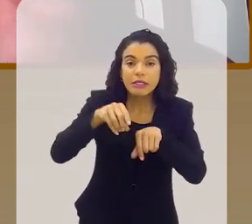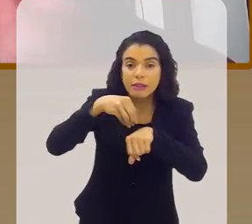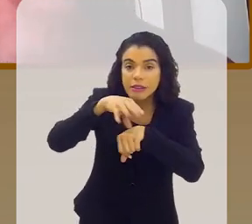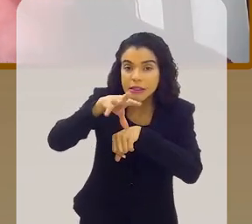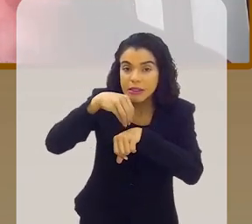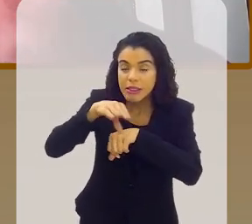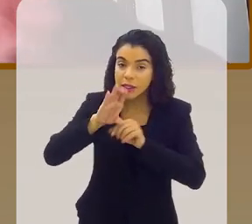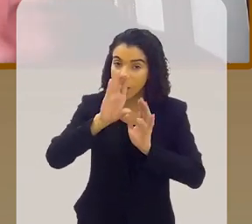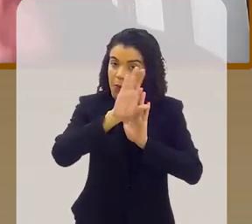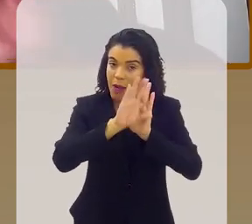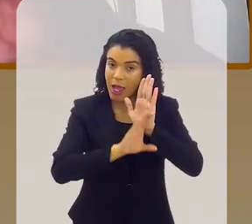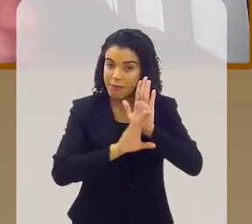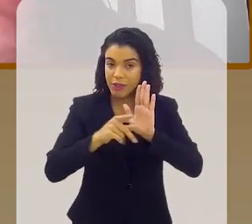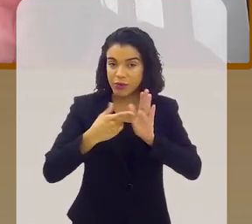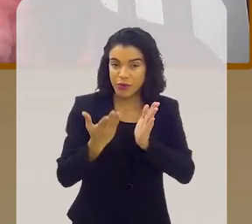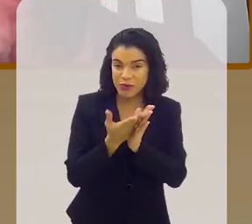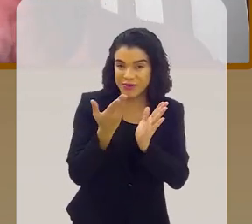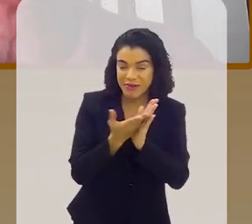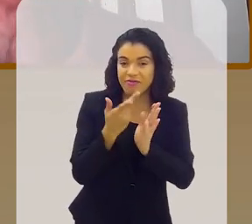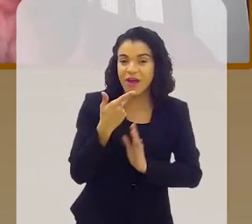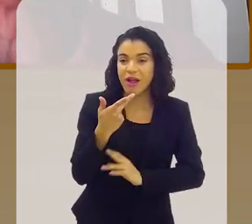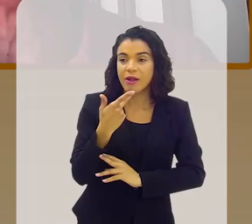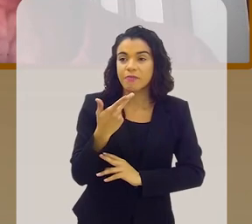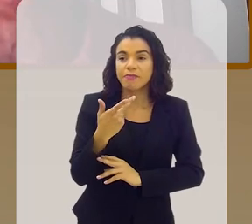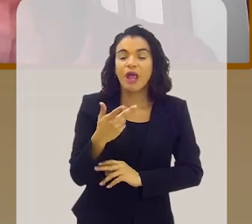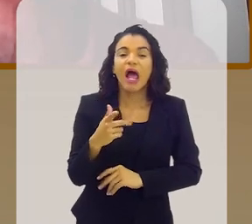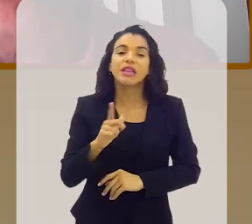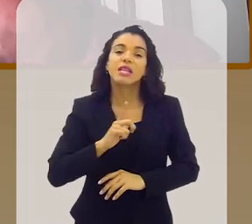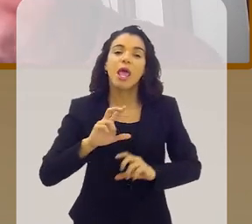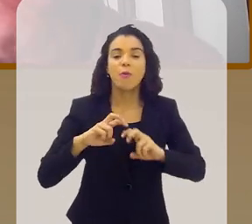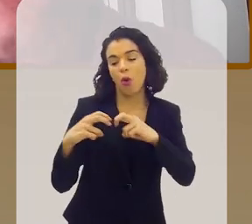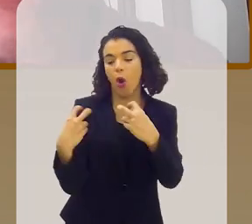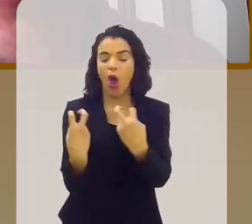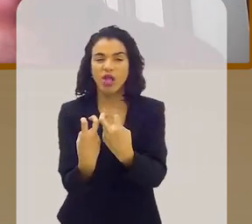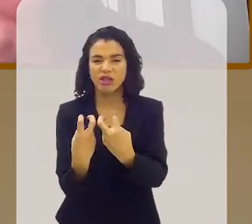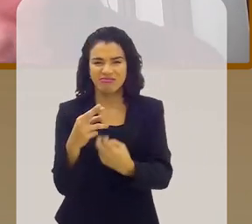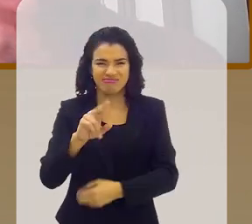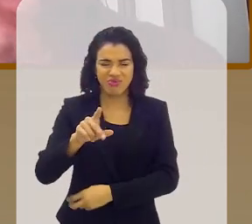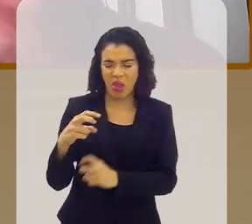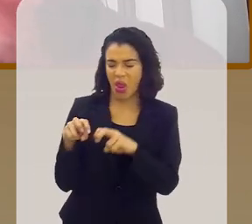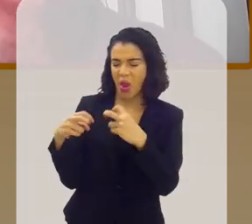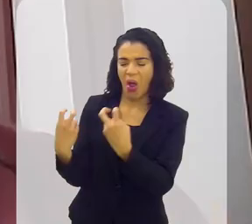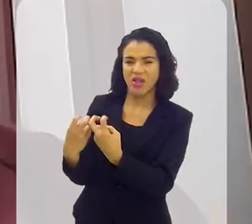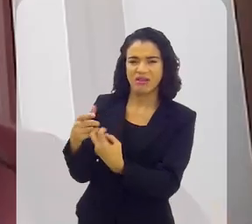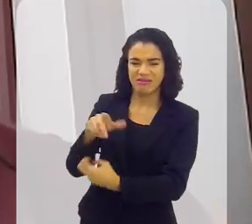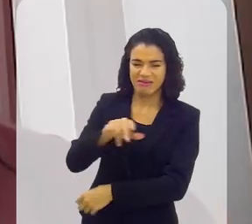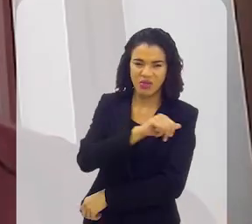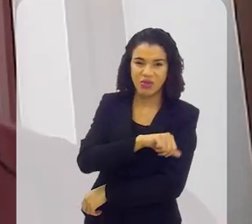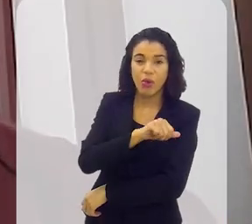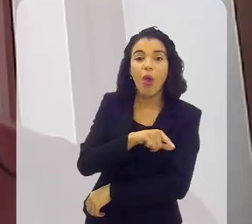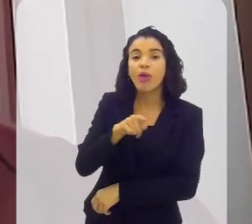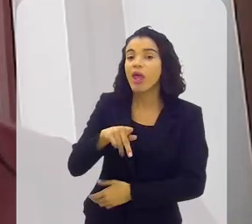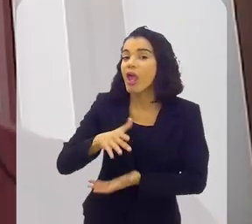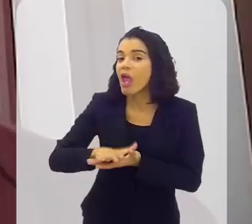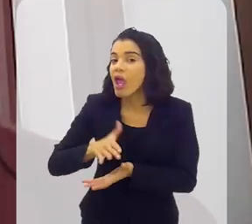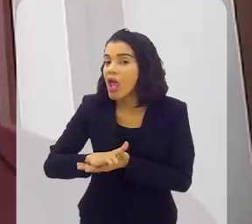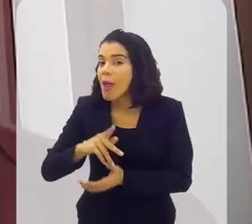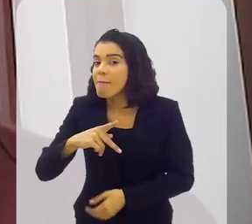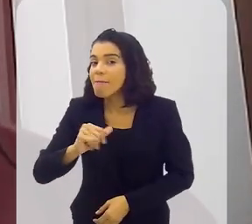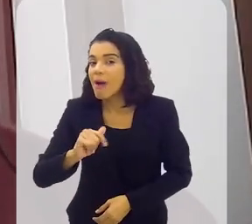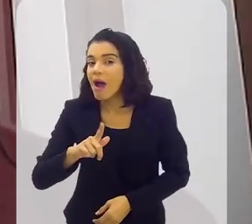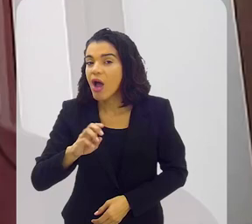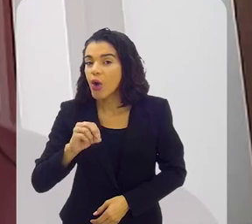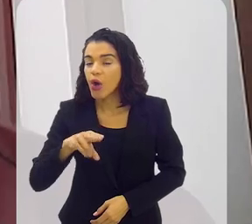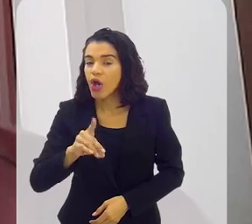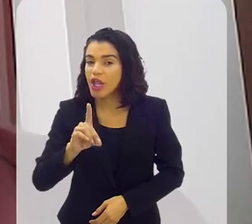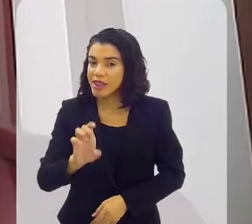falar é o seguinte. tem um capítulo que fala nisso. Hoje fala tudo que temos as rodas. Não é roda. O que a gente tem no Rio de Janeiro é pagode. O